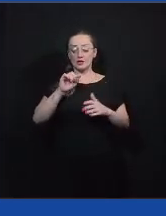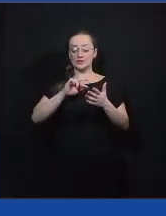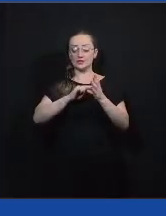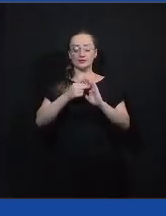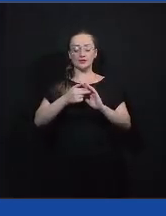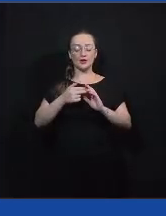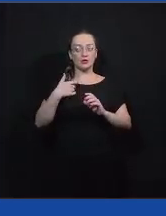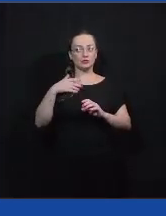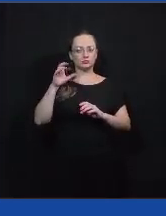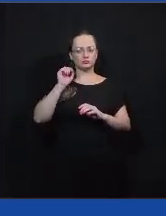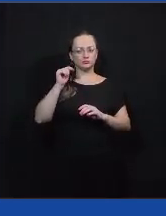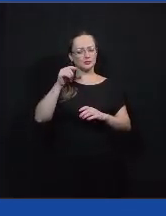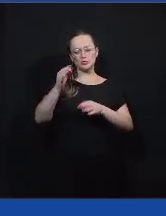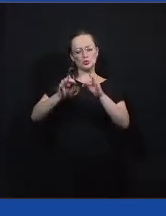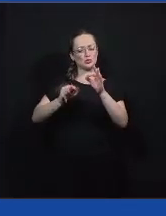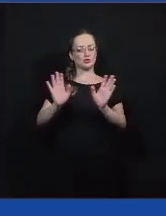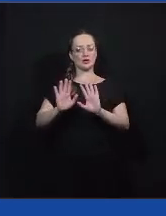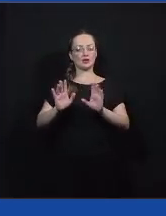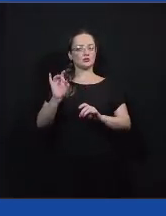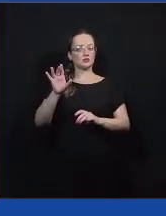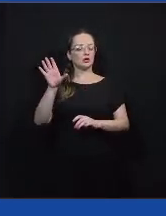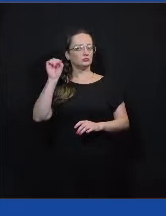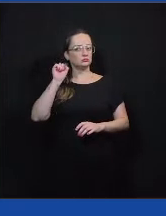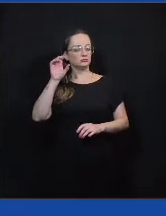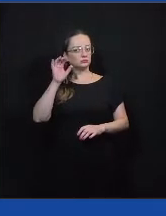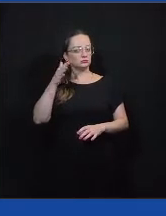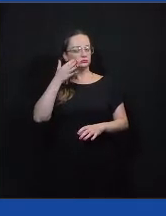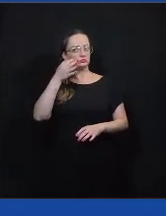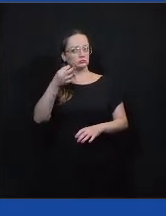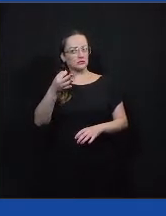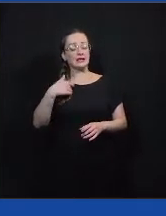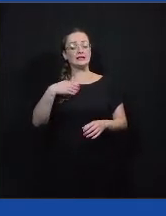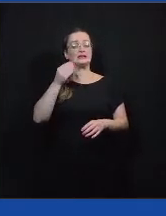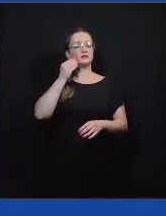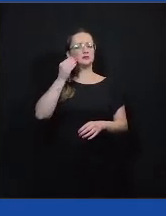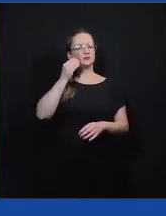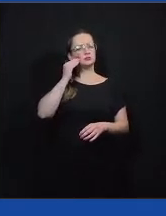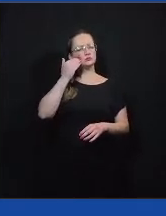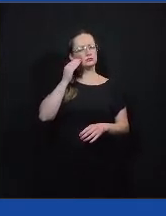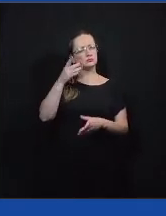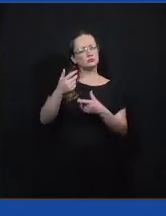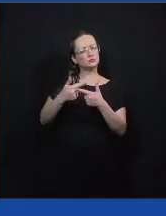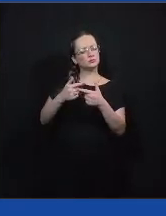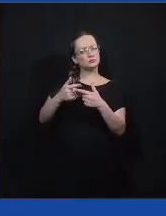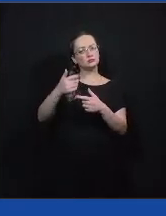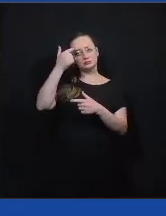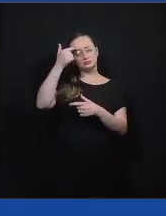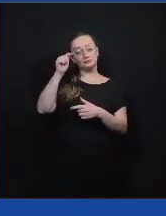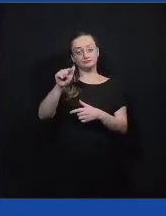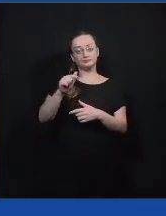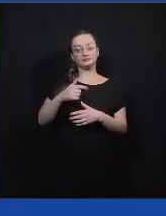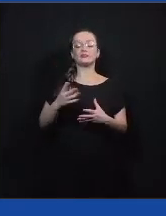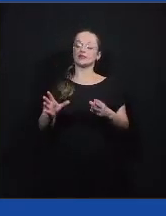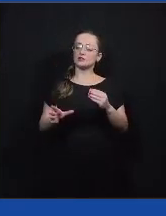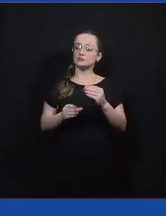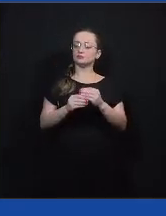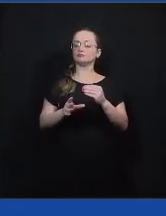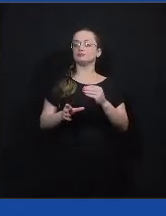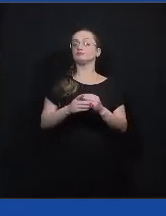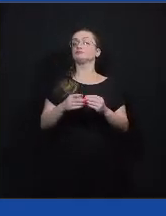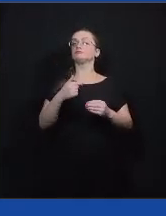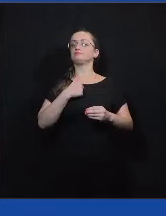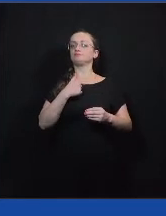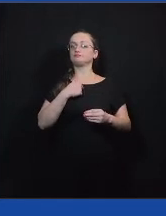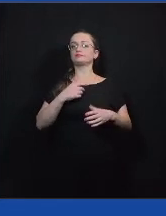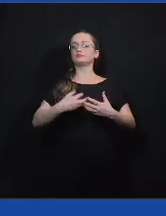fazer... escutar e tentar mudar de opinião ou entender a opinião do outro. Isso te acrescenta, acrescenta na